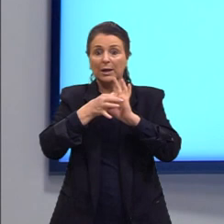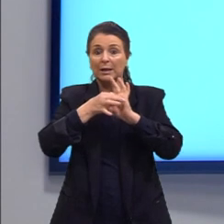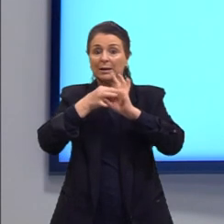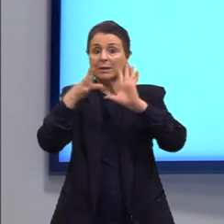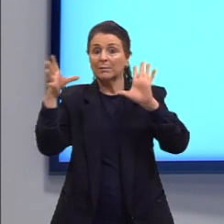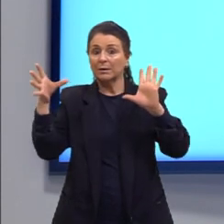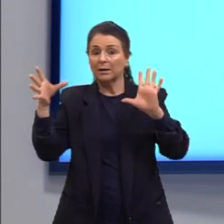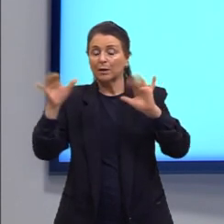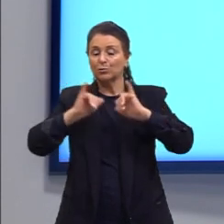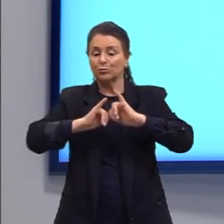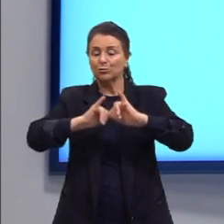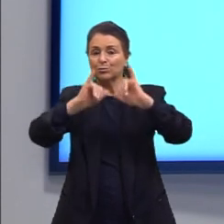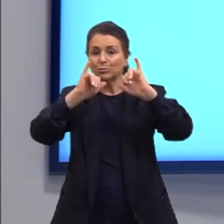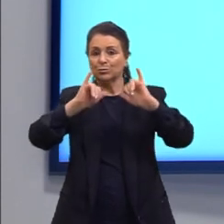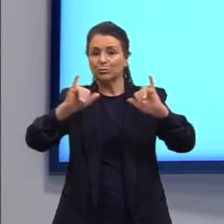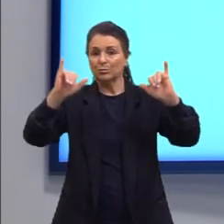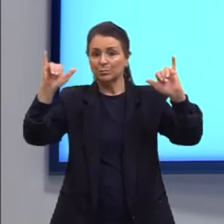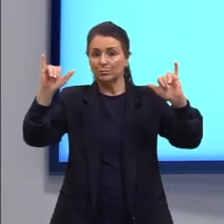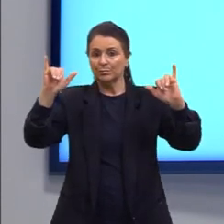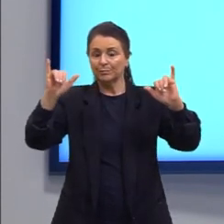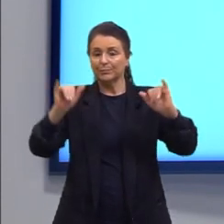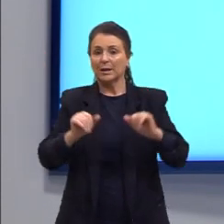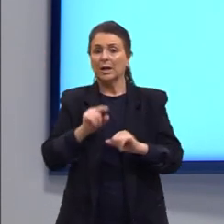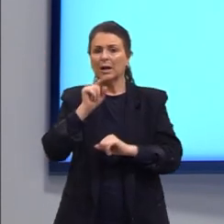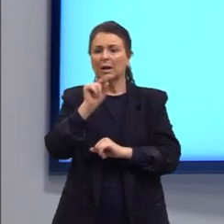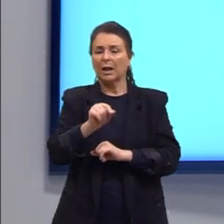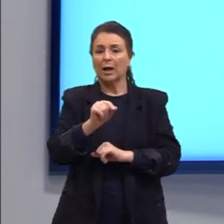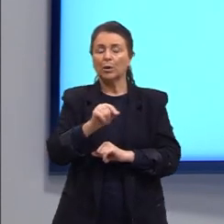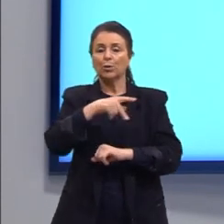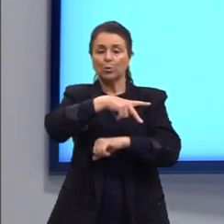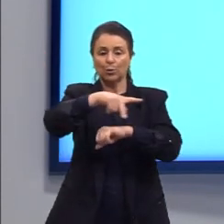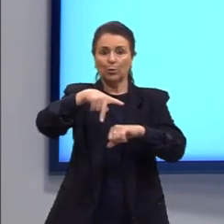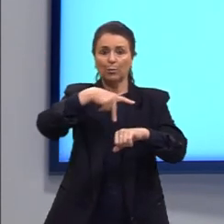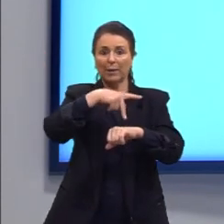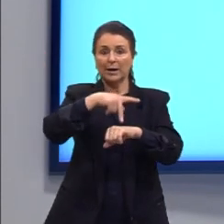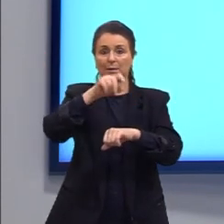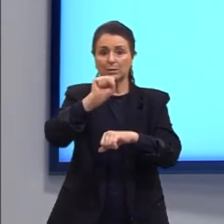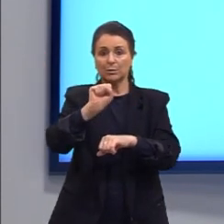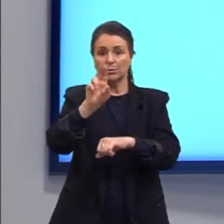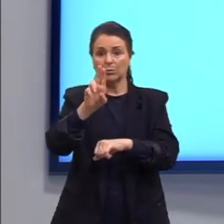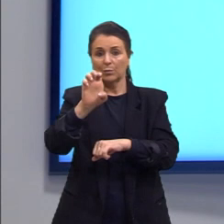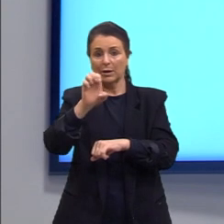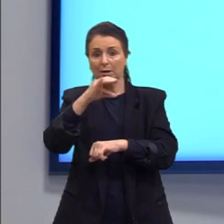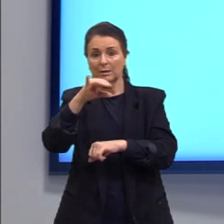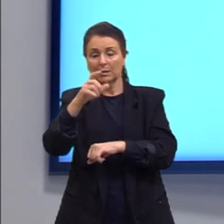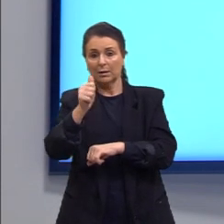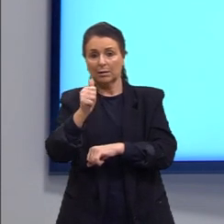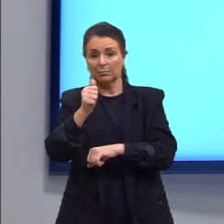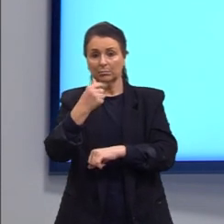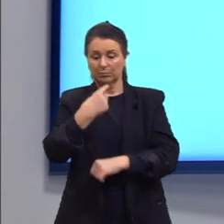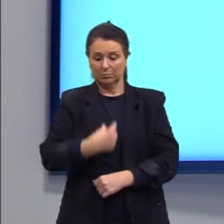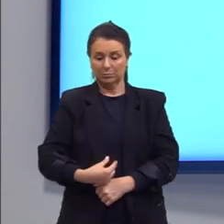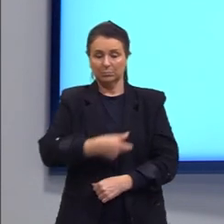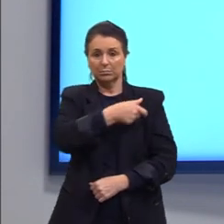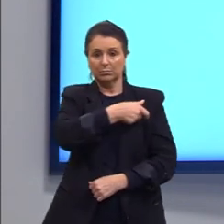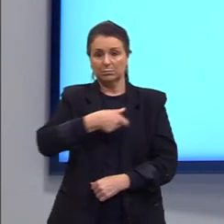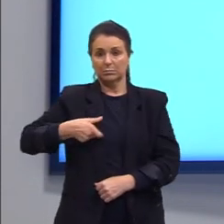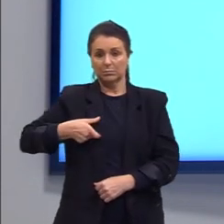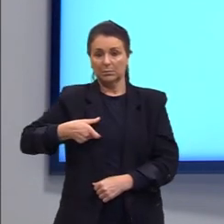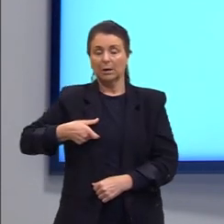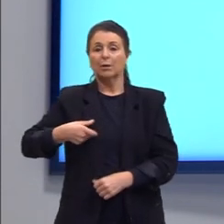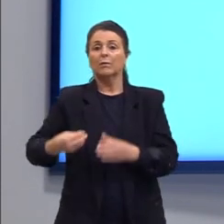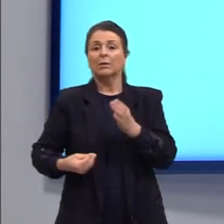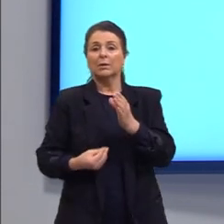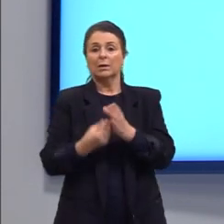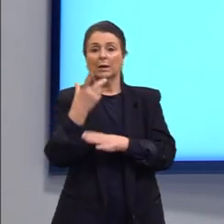de imprensa. Então, lá na Suécia, que foi o primeiro país do mundo a implementar essa liberdade de imprensa, foi criada uma